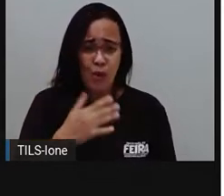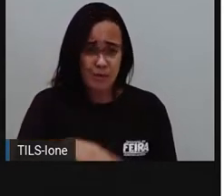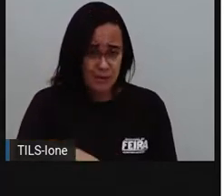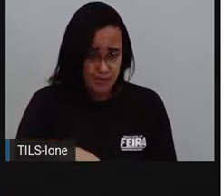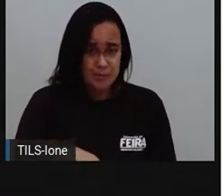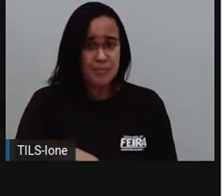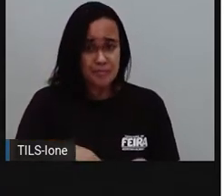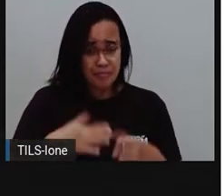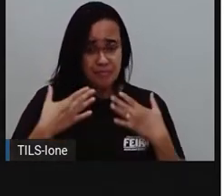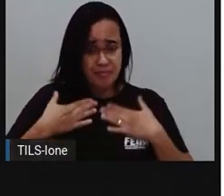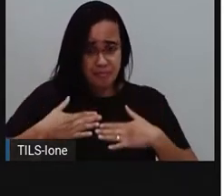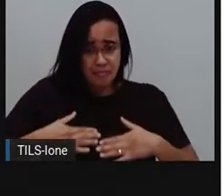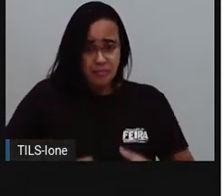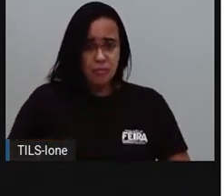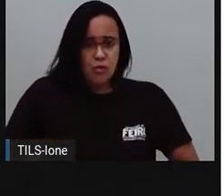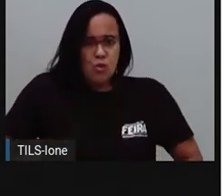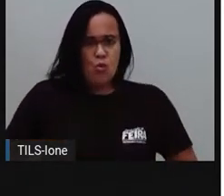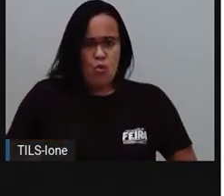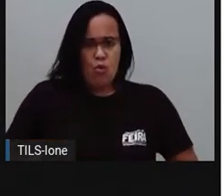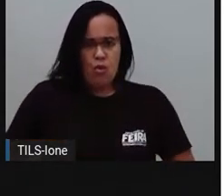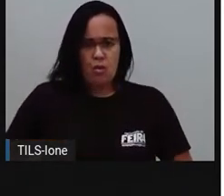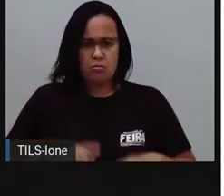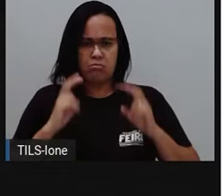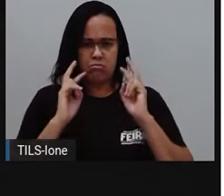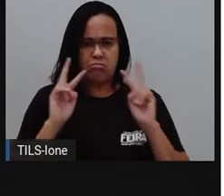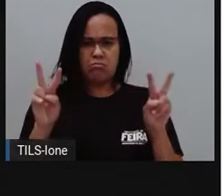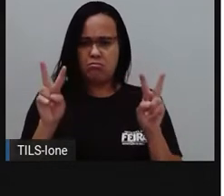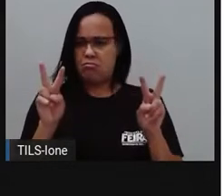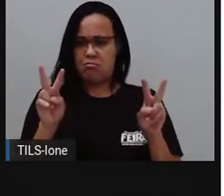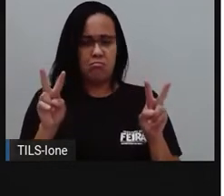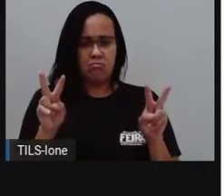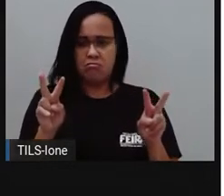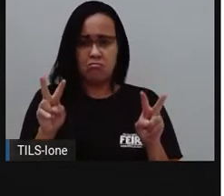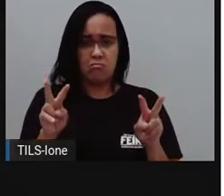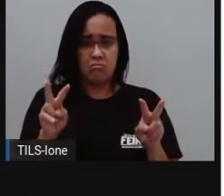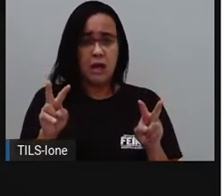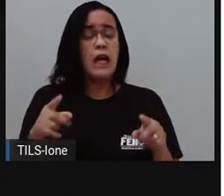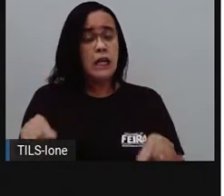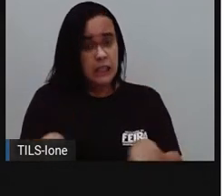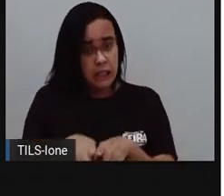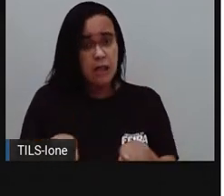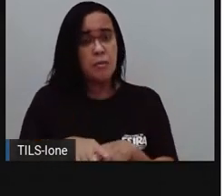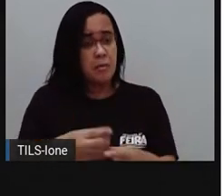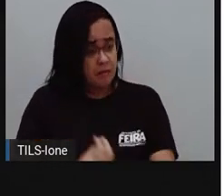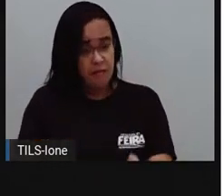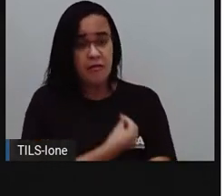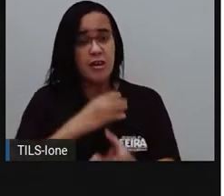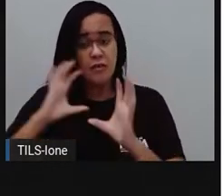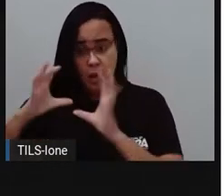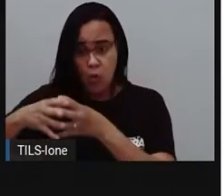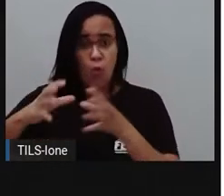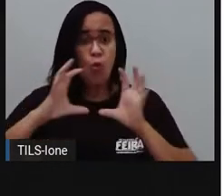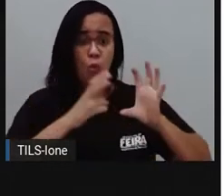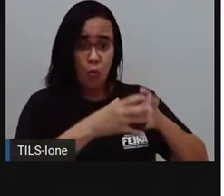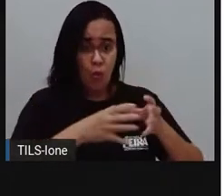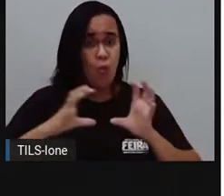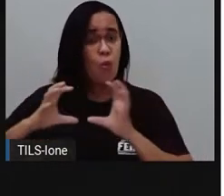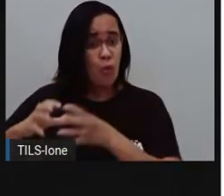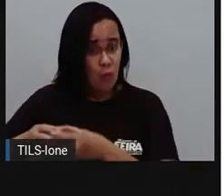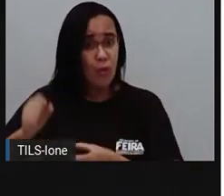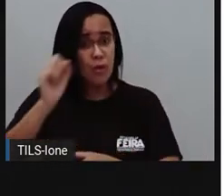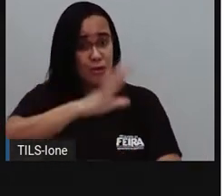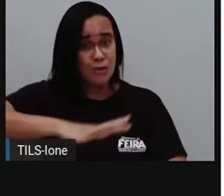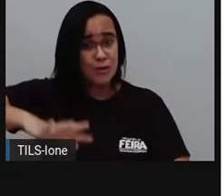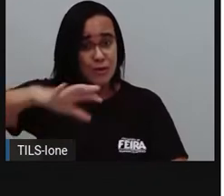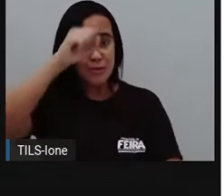Tem o peito sempre estufado e um olhar distante. E vivem em bandos nas matas brasileiras. Olha só. Ele é um